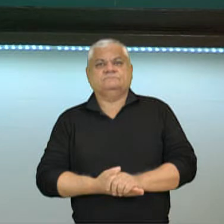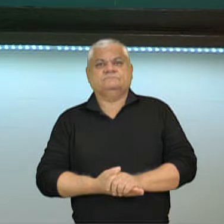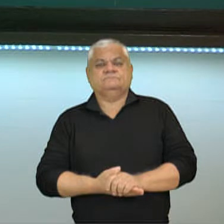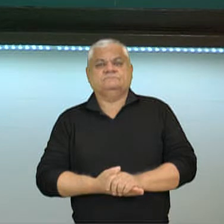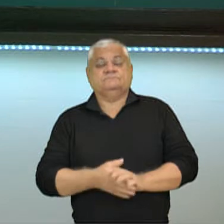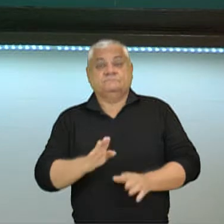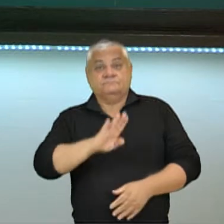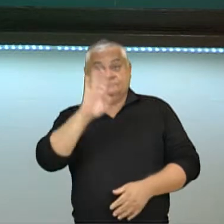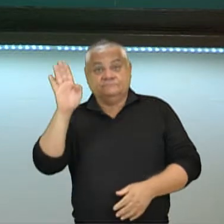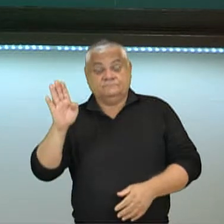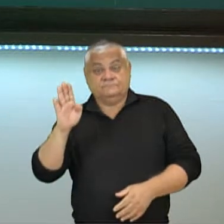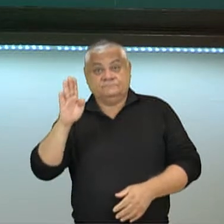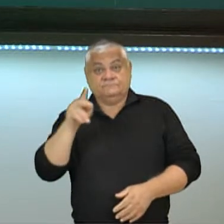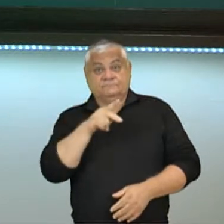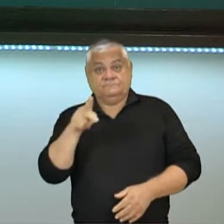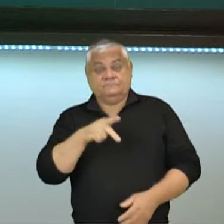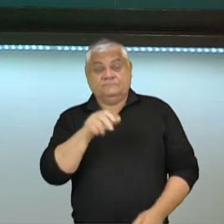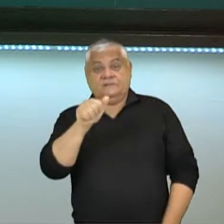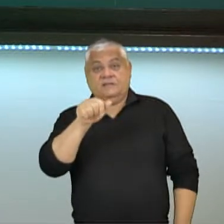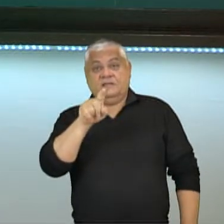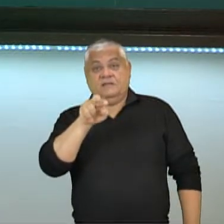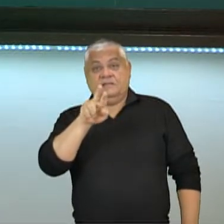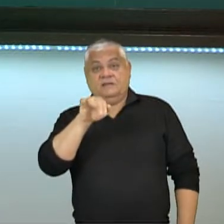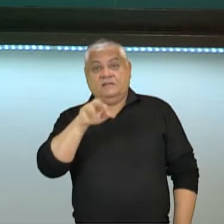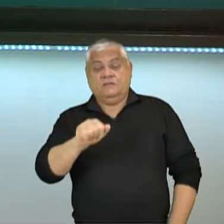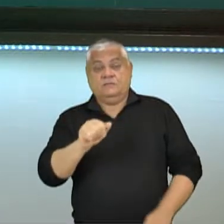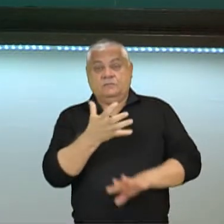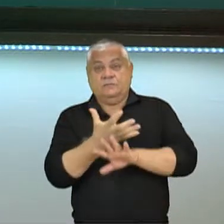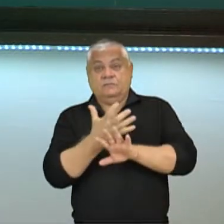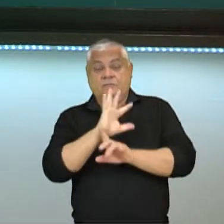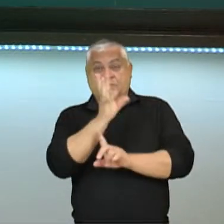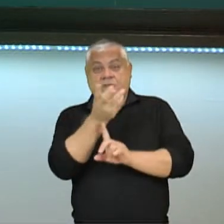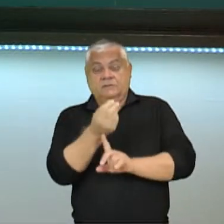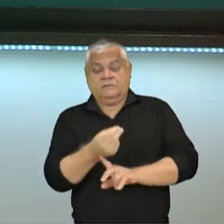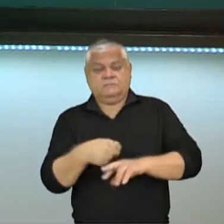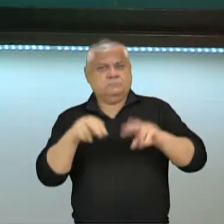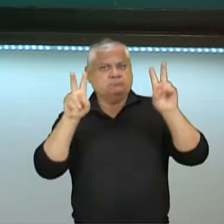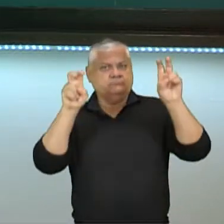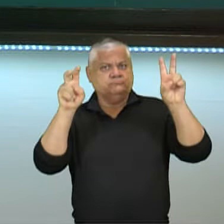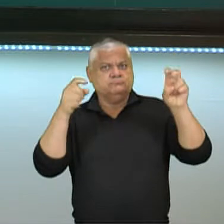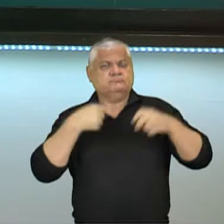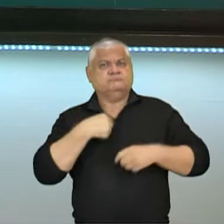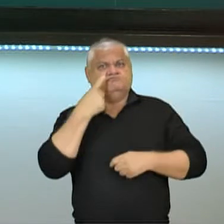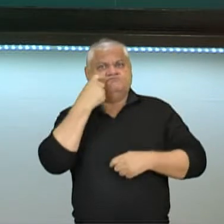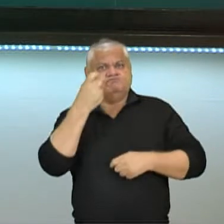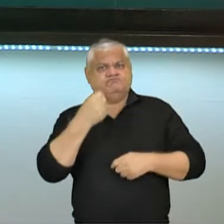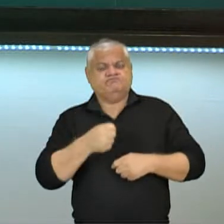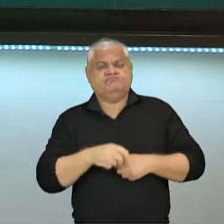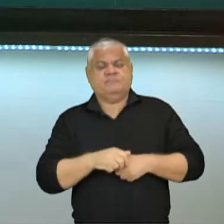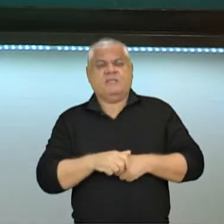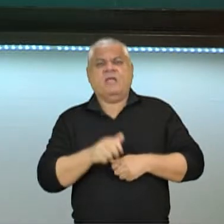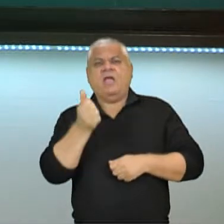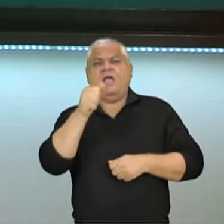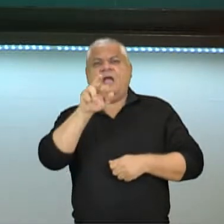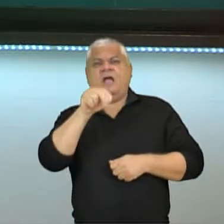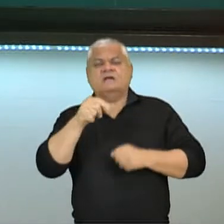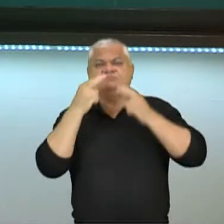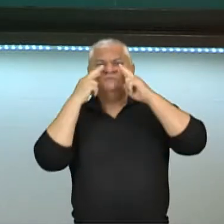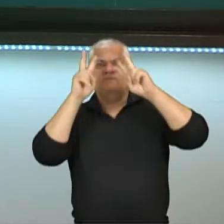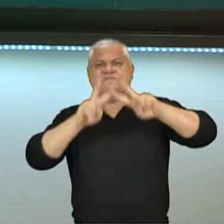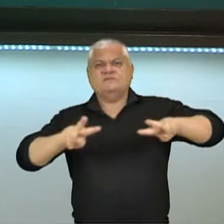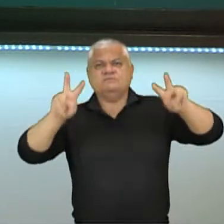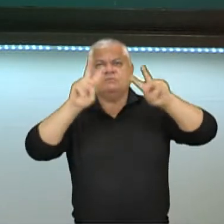Olá pessoal, sou Adriano, professor de artes. Hoje nós vamos falar sobre um assunto bem interessante que é sobre artes visuais do período